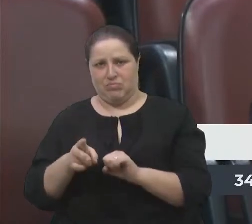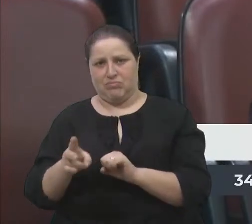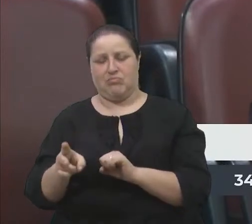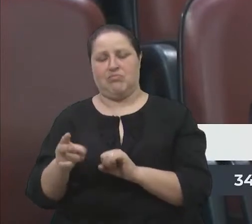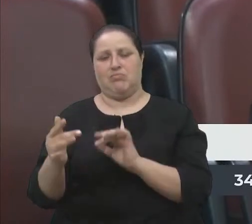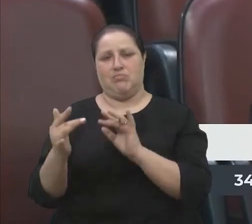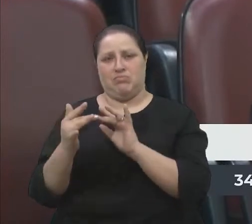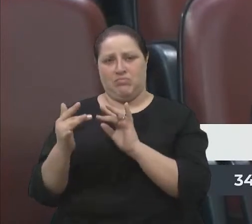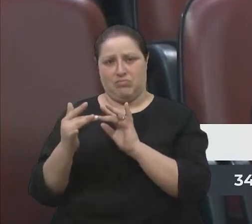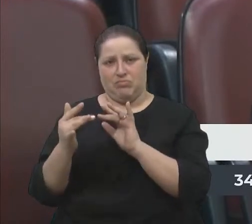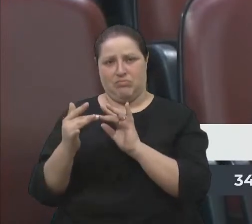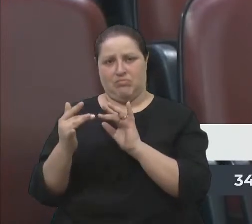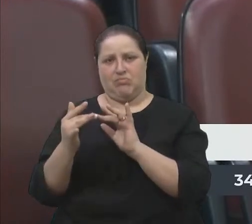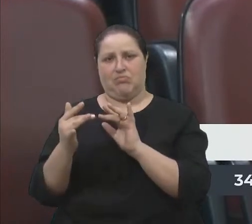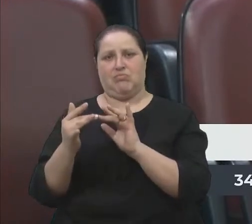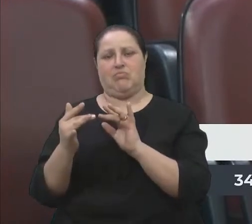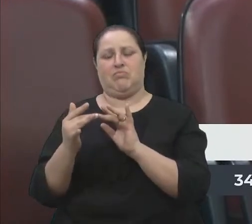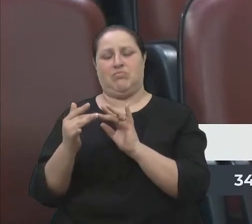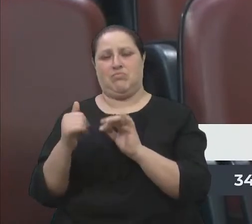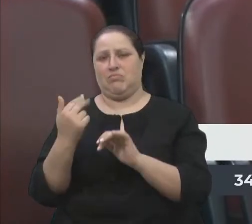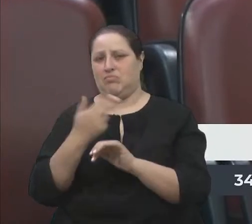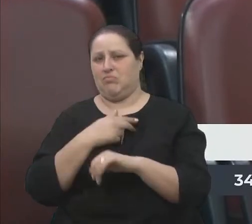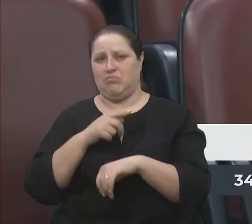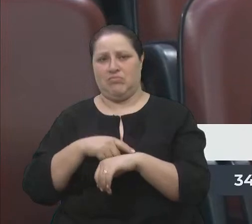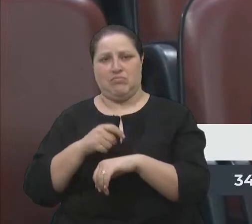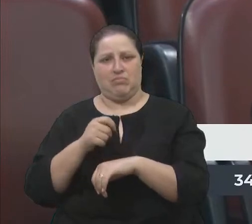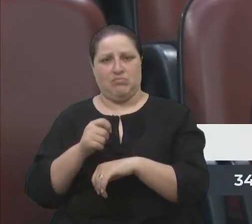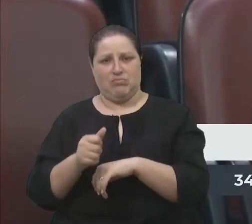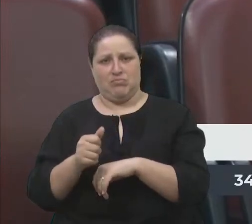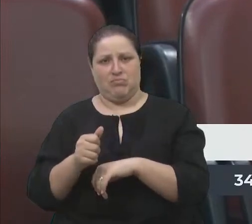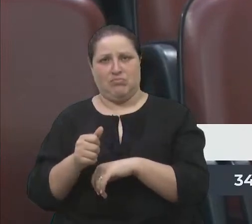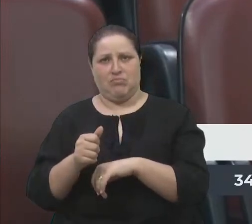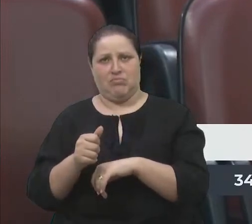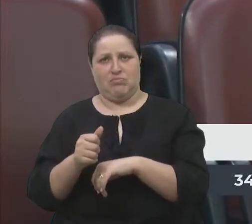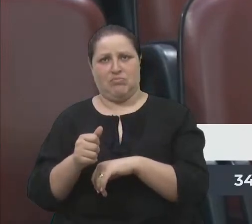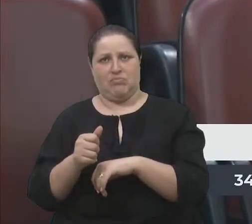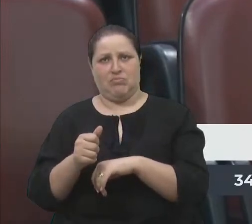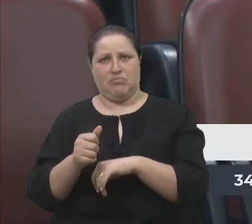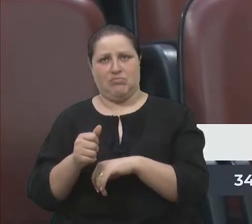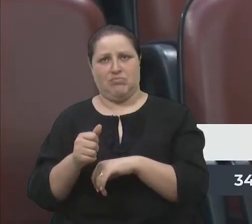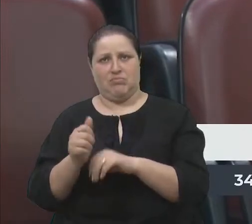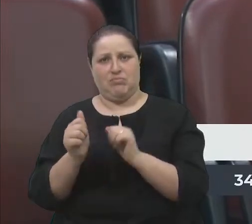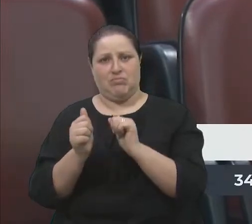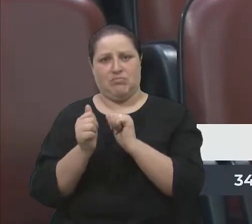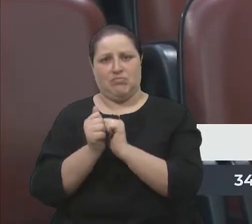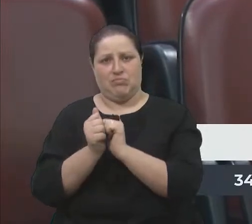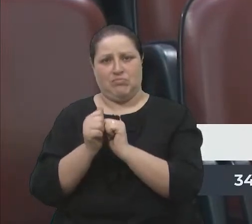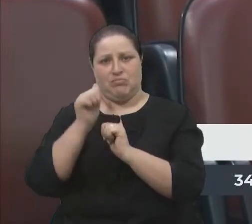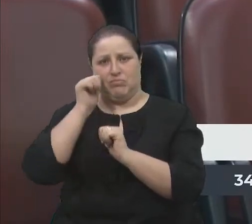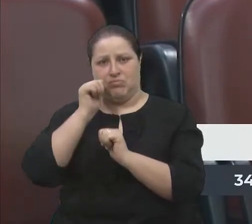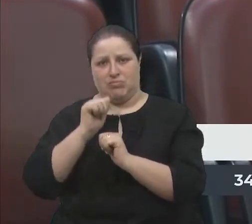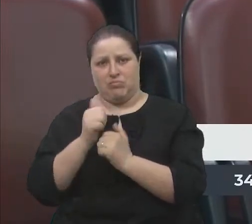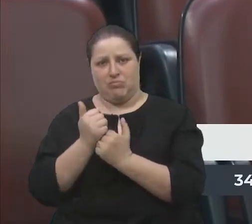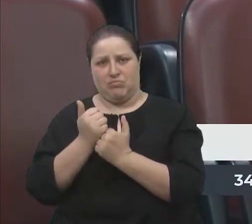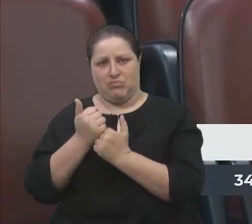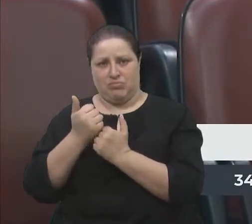gabinete online, que prontamente estaremos aí junto com a minha assessoria,